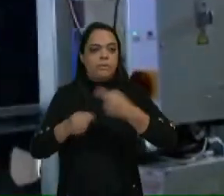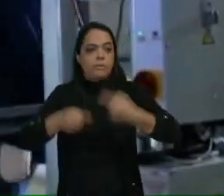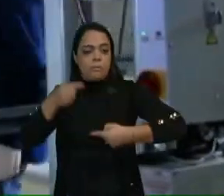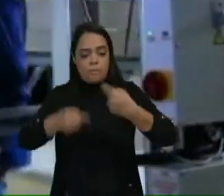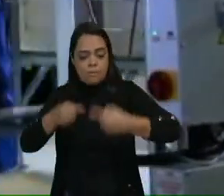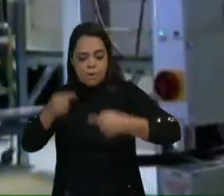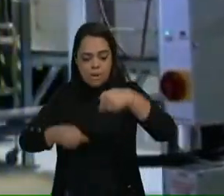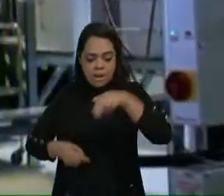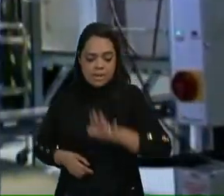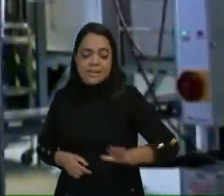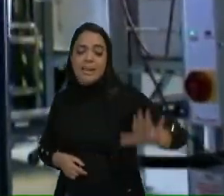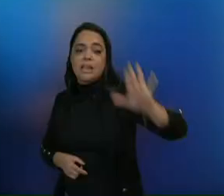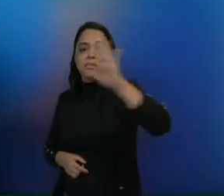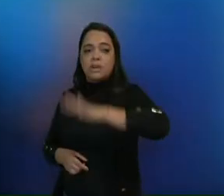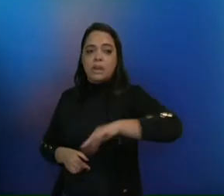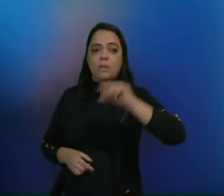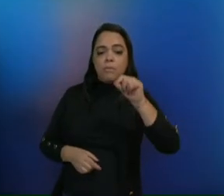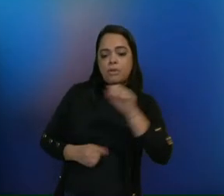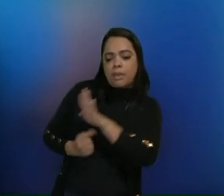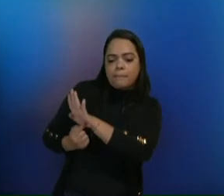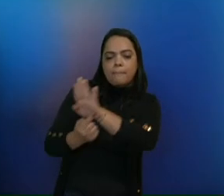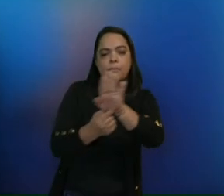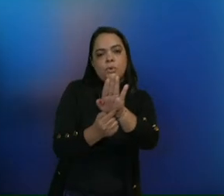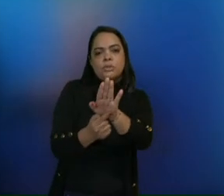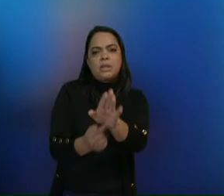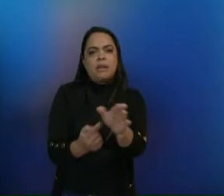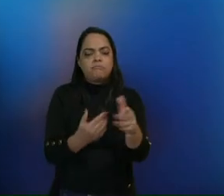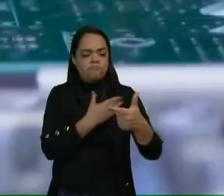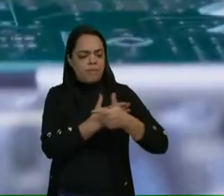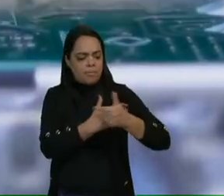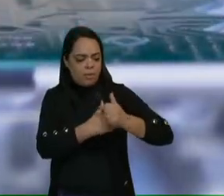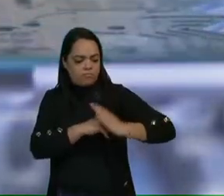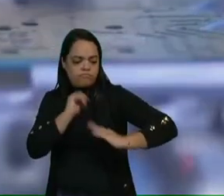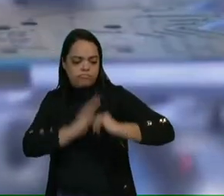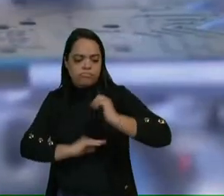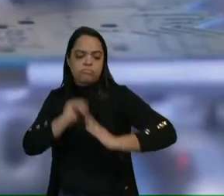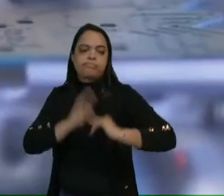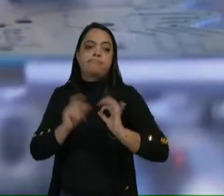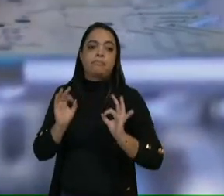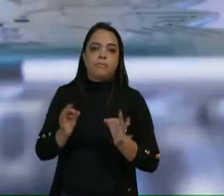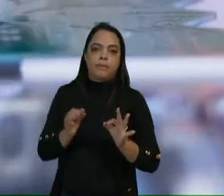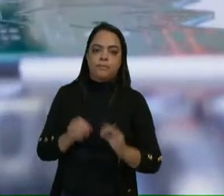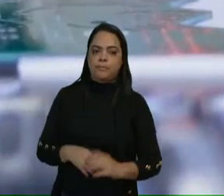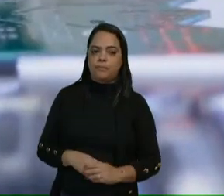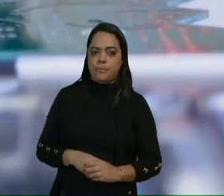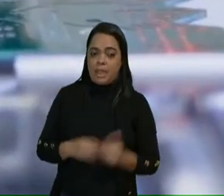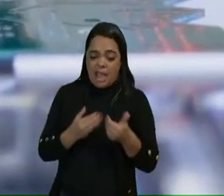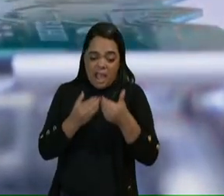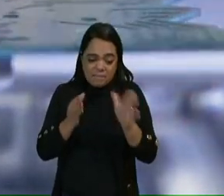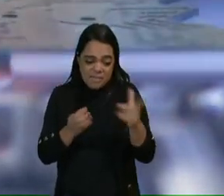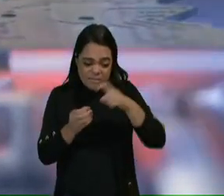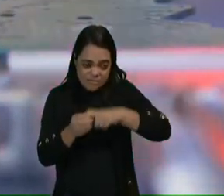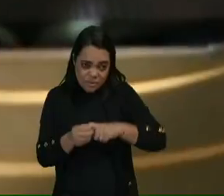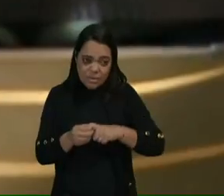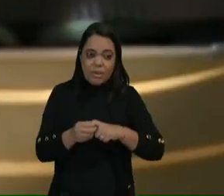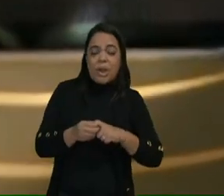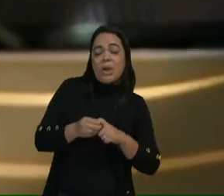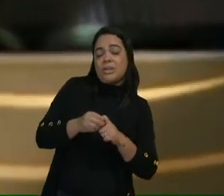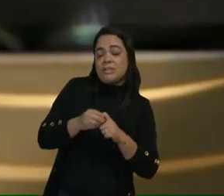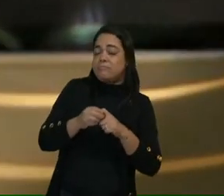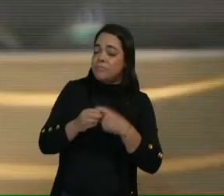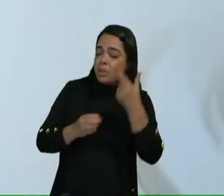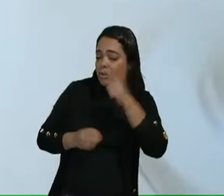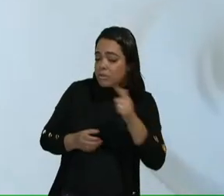de semicondutores que defina claramente seu papel e missão. Manter a empresa não garante um impulso à produção de chips no país.